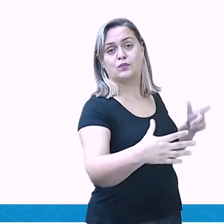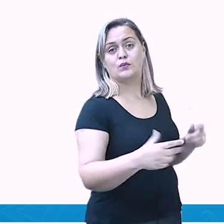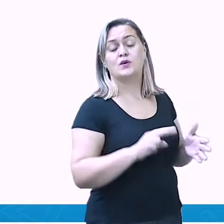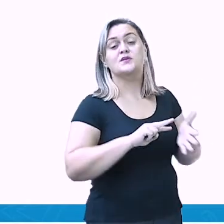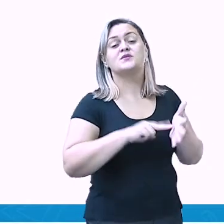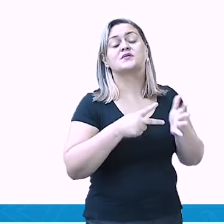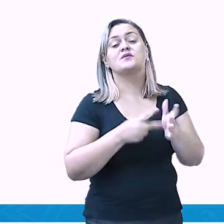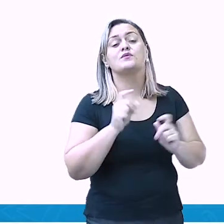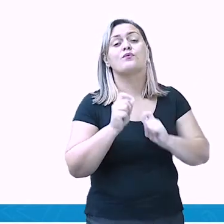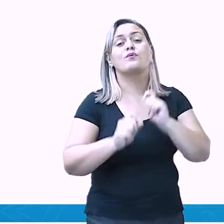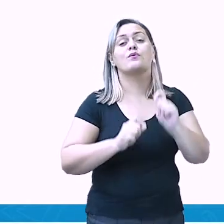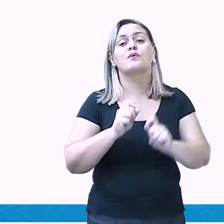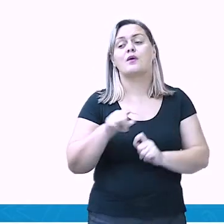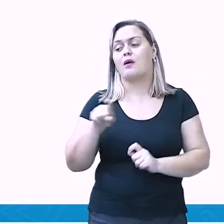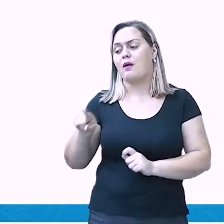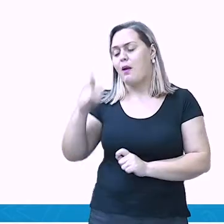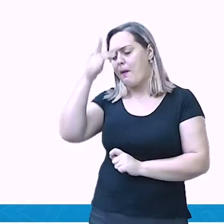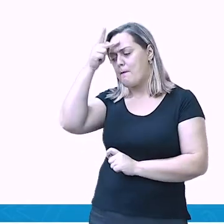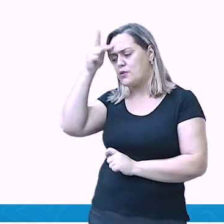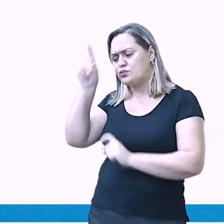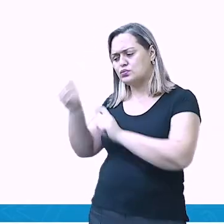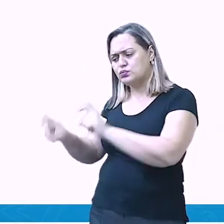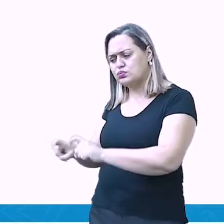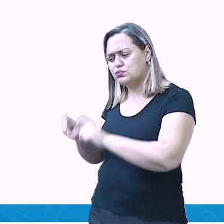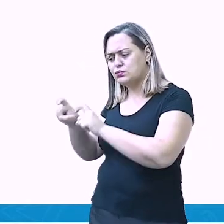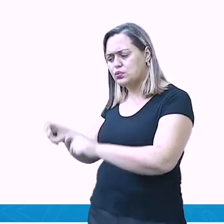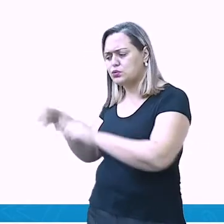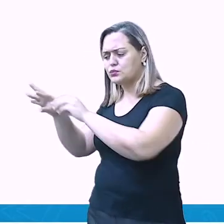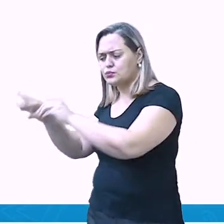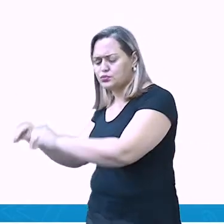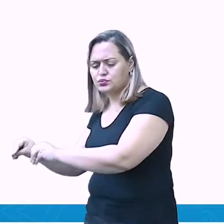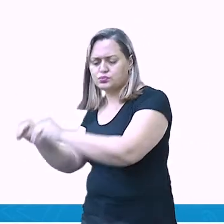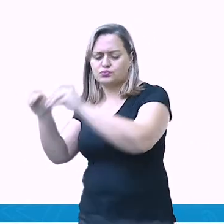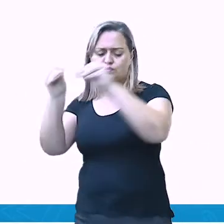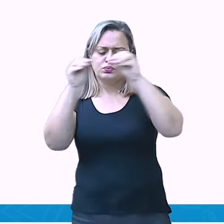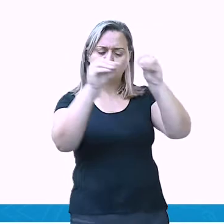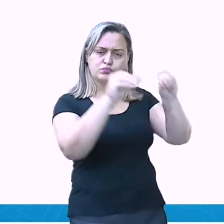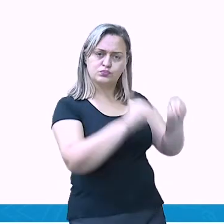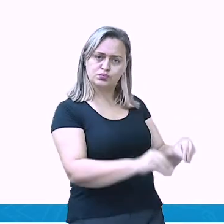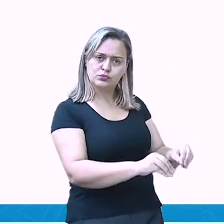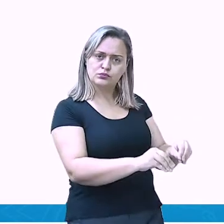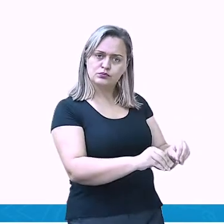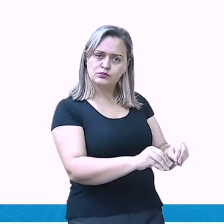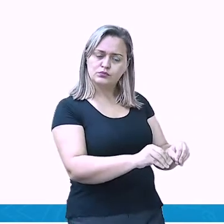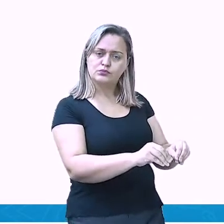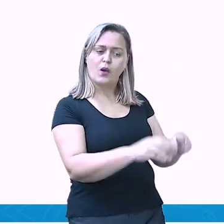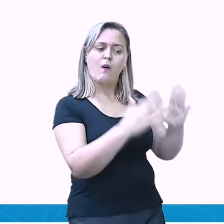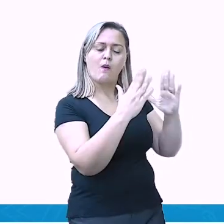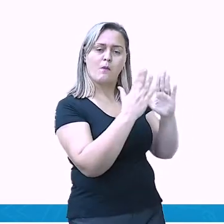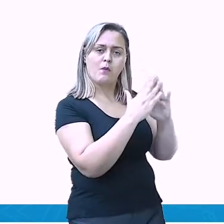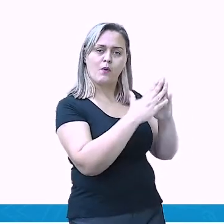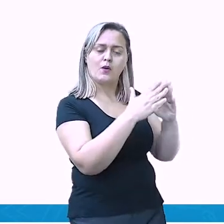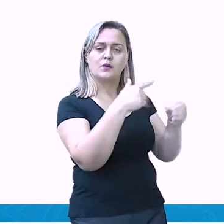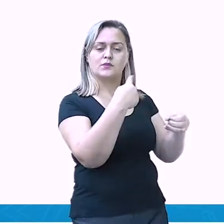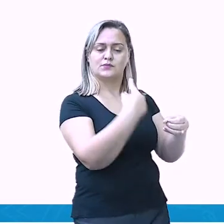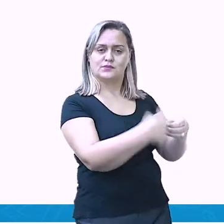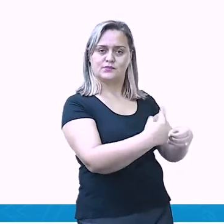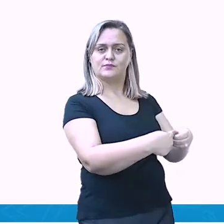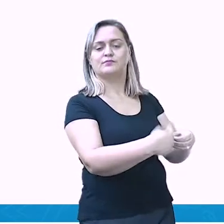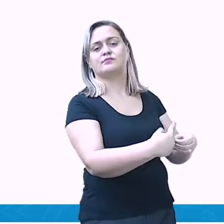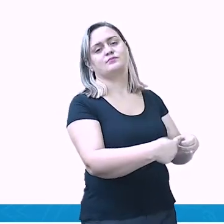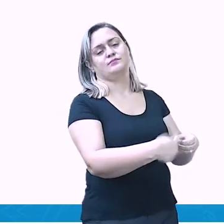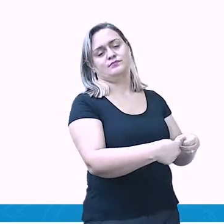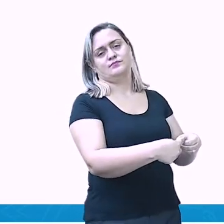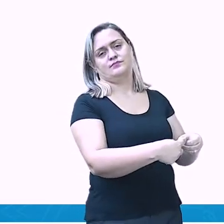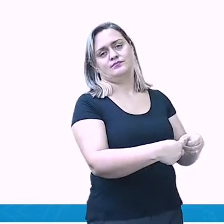com o passar dos anos e vieram morar na cidade. Então, aqui a gente